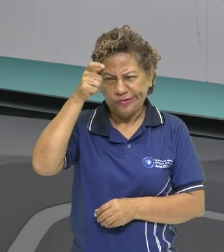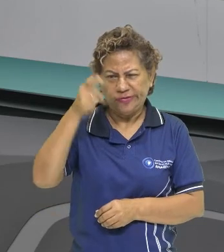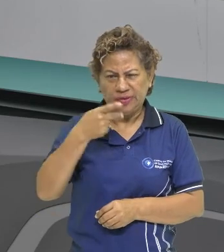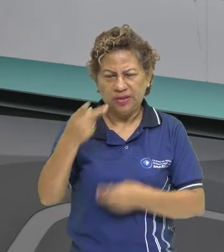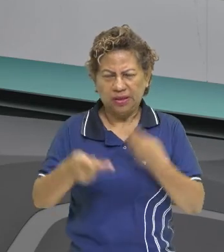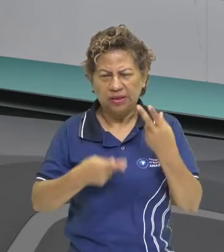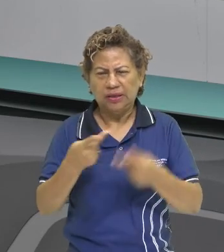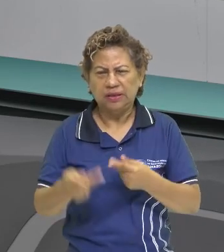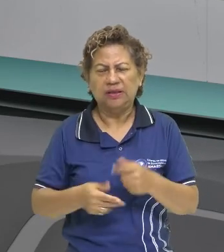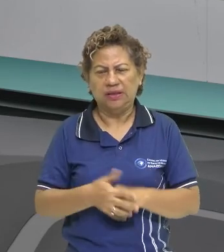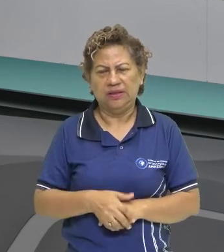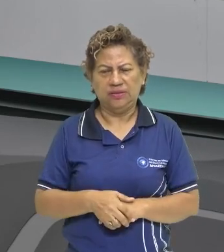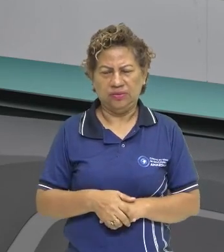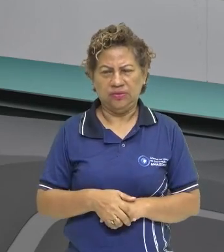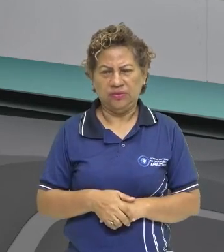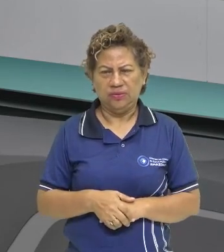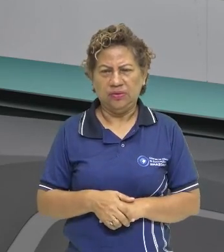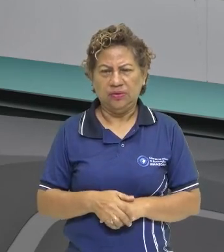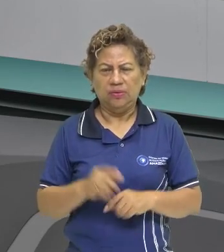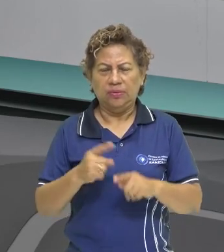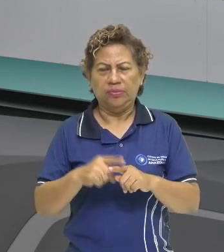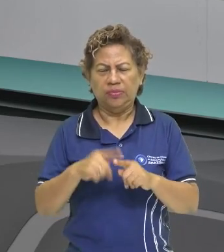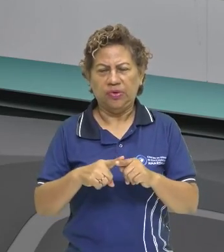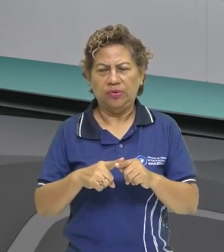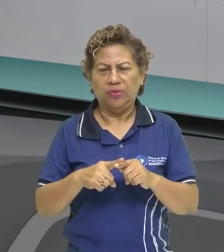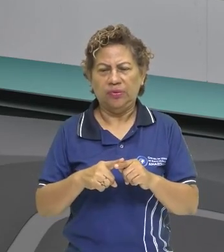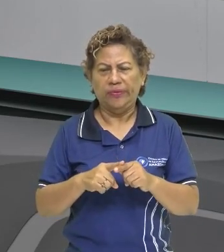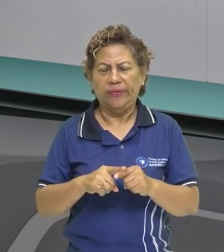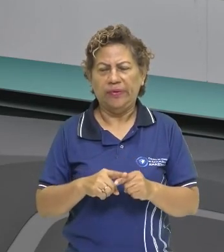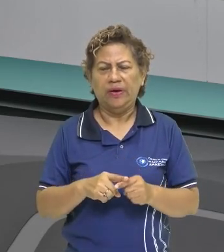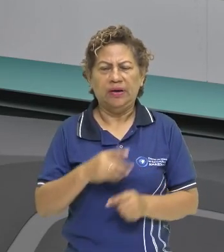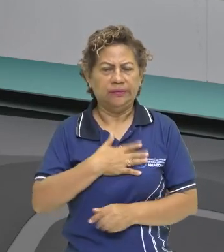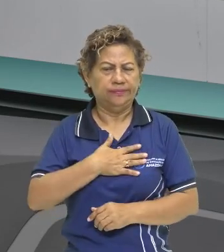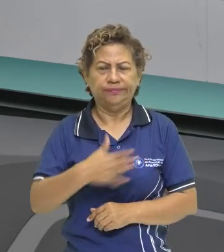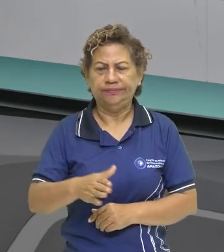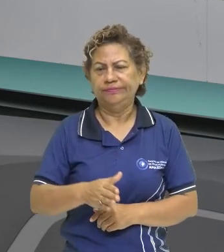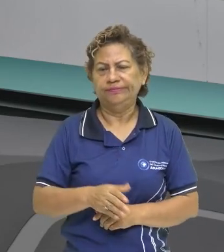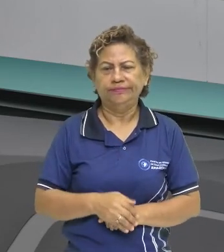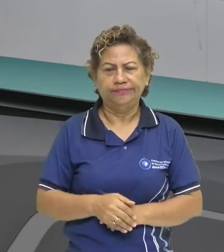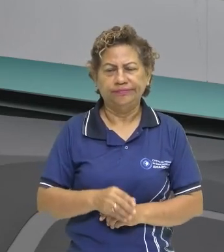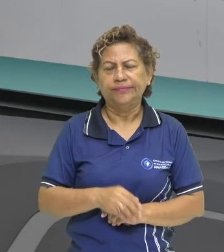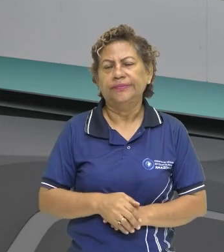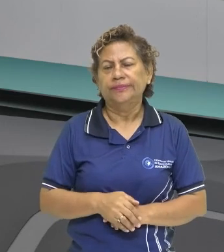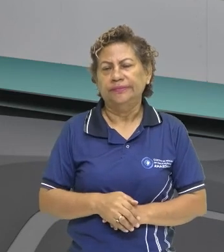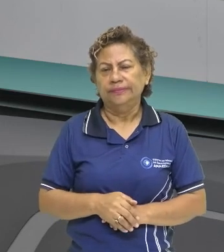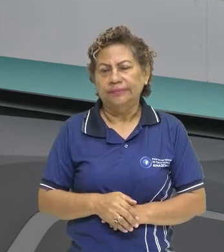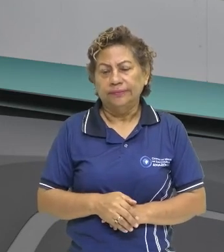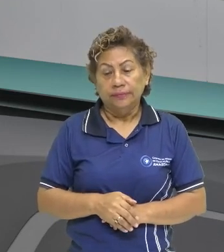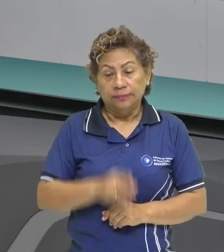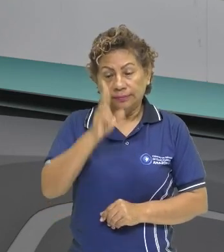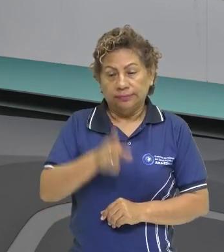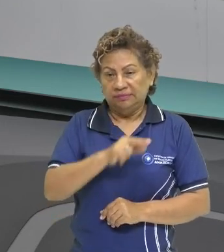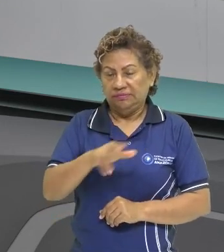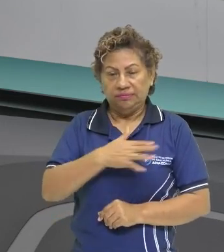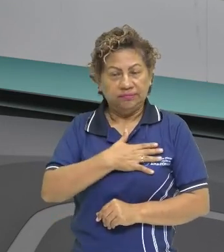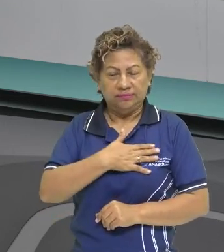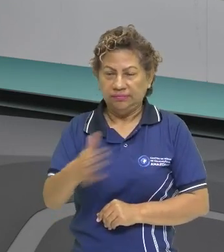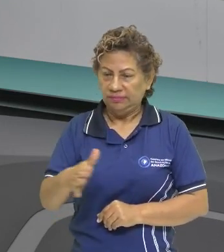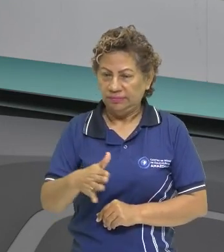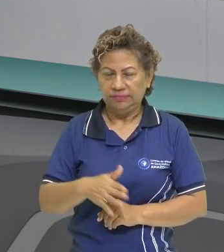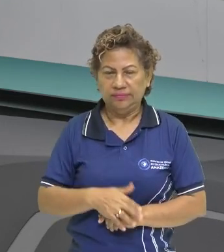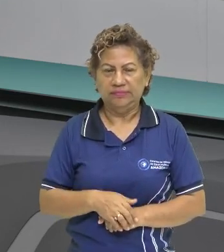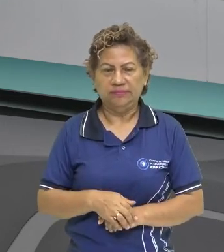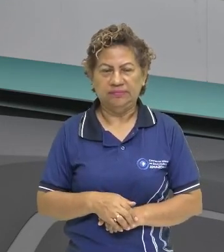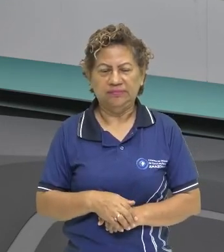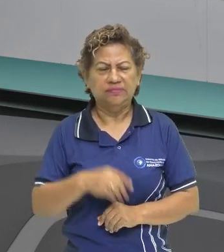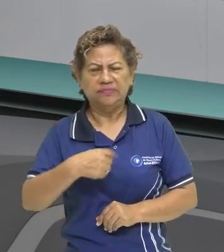essas coisas, as coisas que a religião cristã abominava, não é? Curandeirar, bailar, fumar, beber